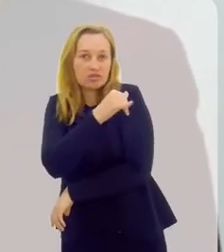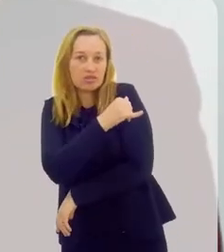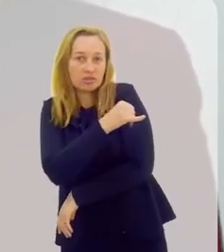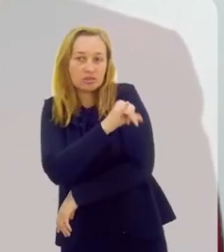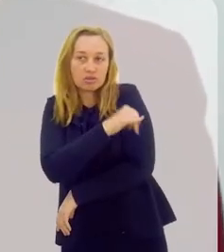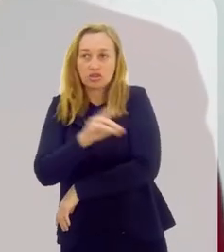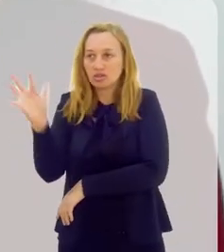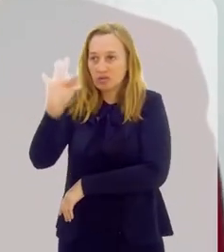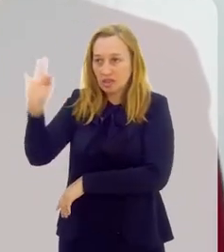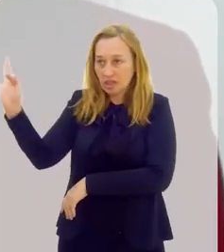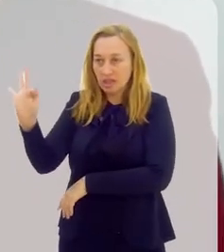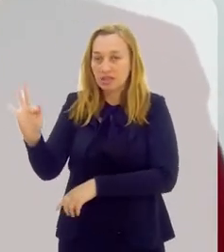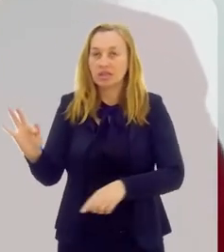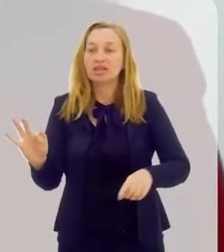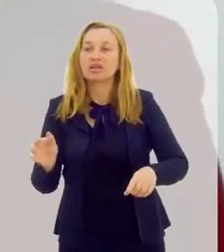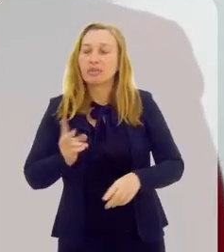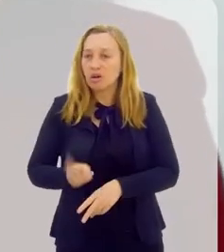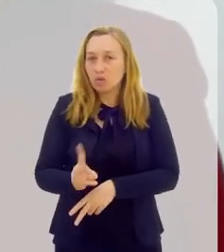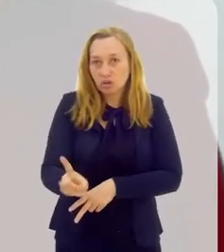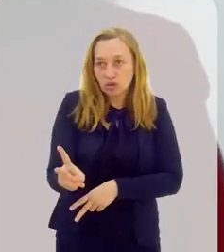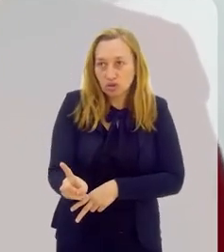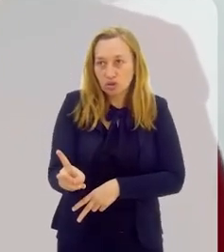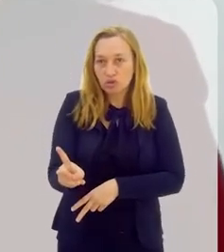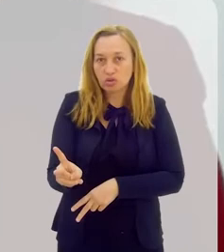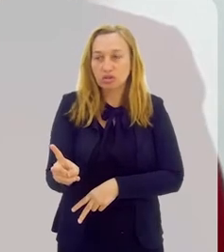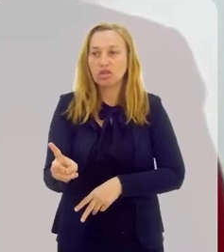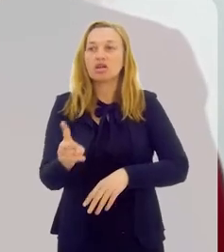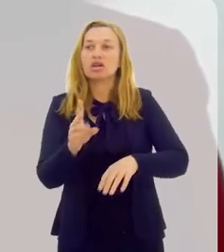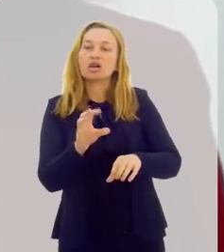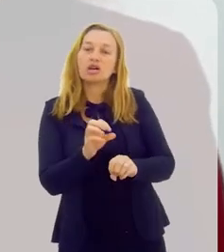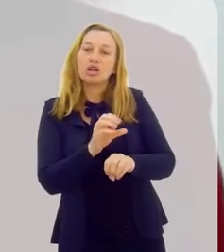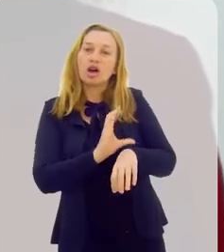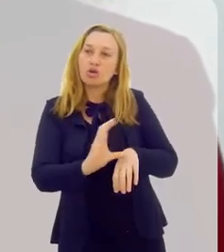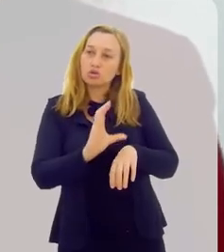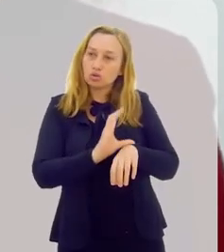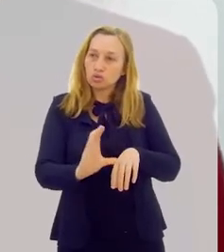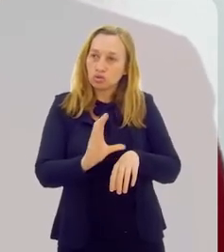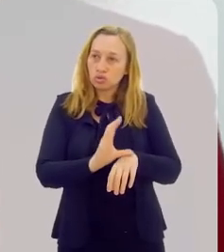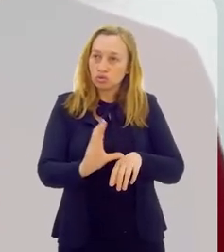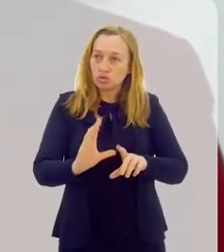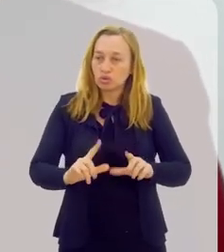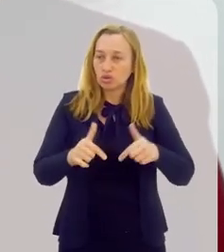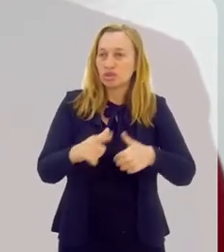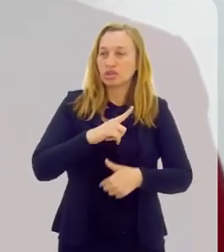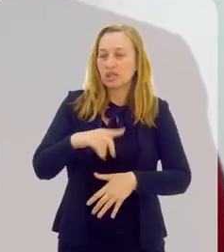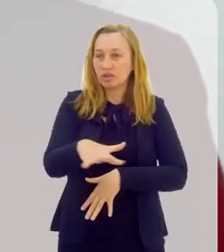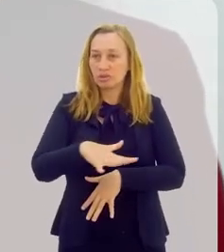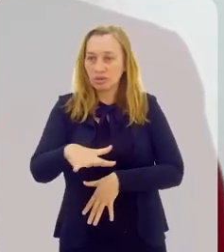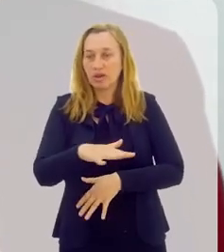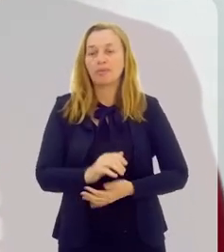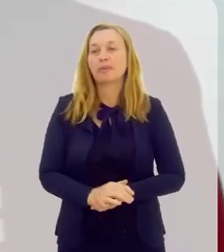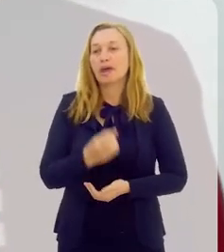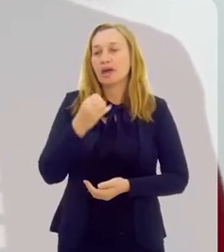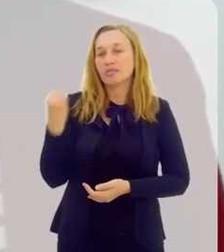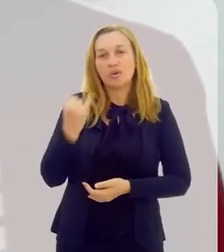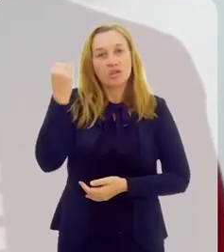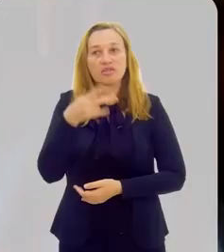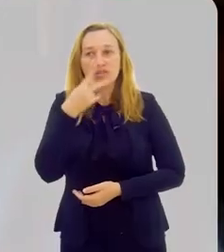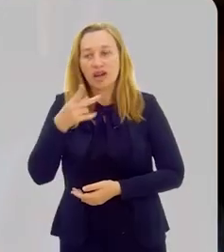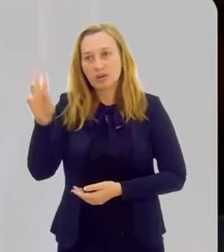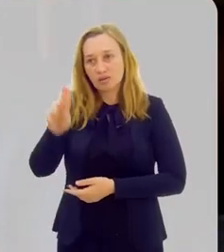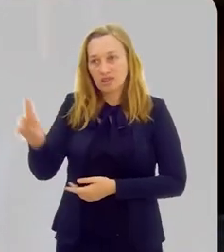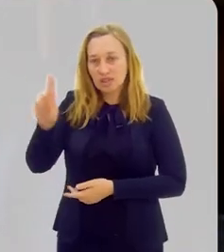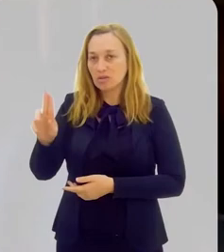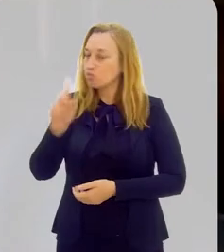Federal Rural do Rio de Janeiro à pandemia e, principalmente, para dar continuidade aos cursos e atuação que ela tem na região? É